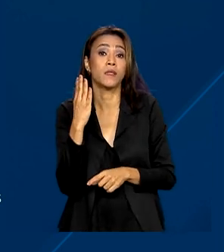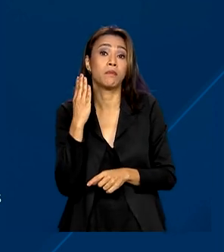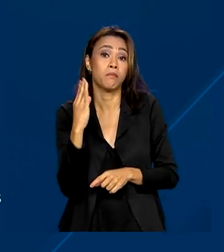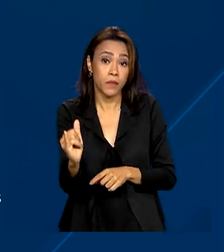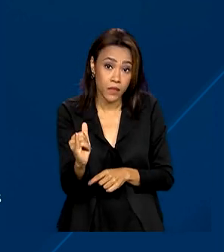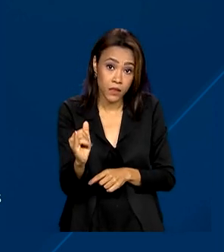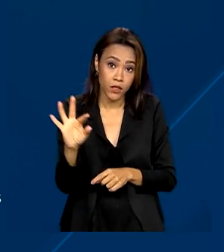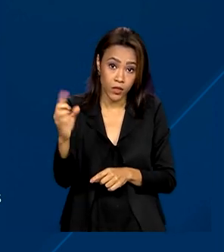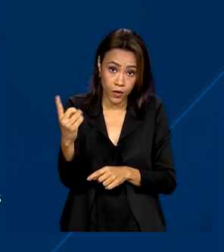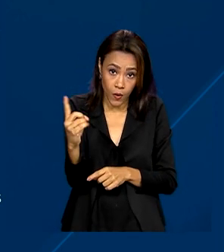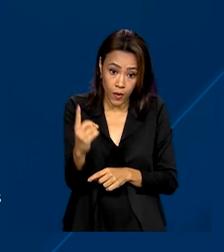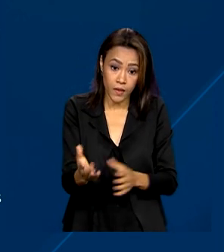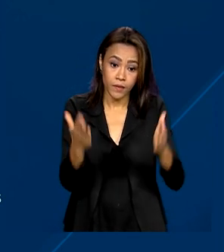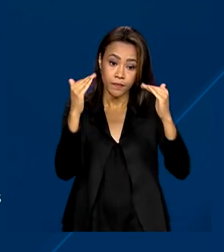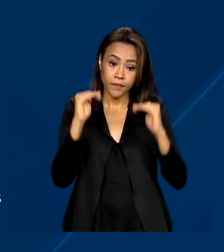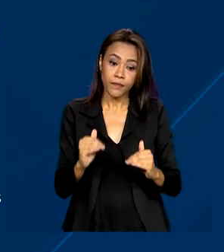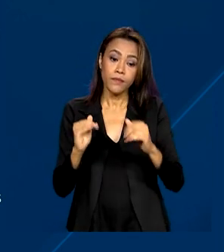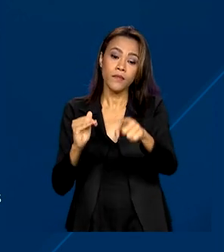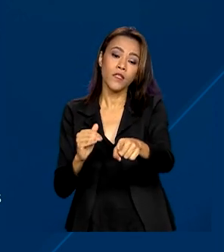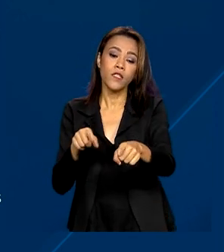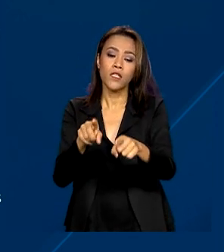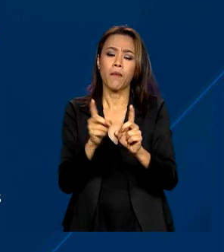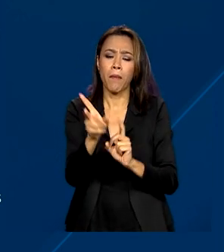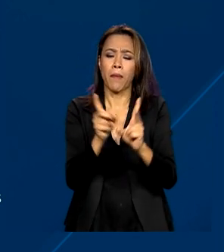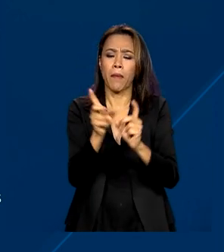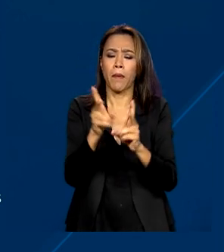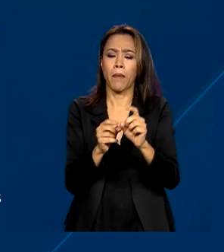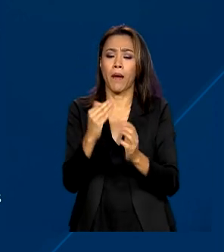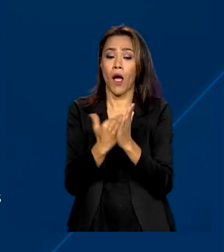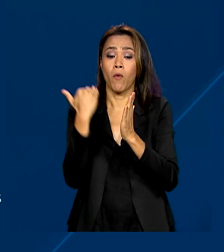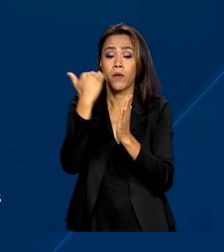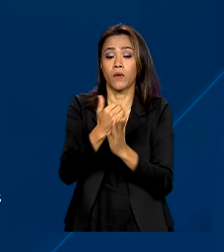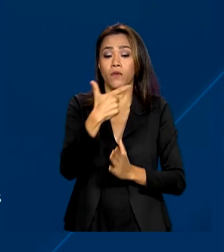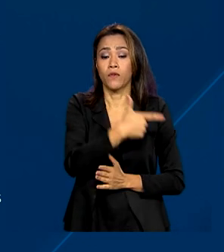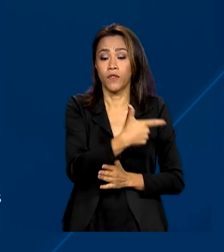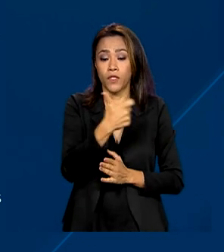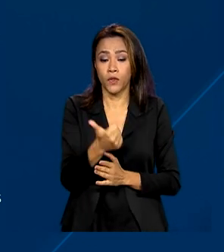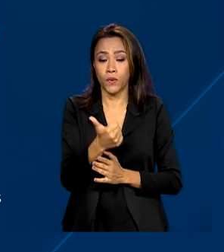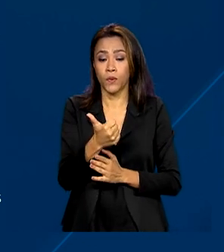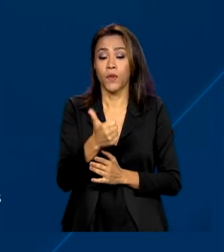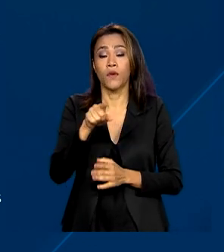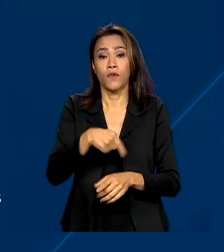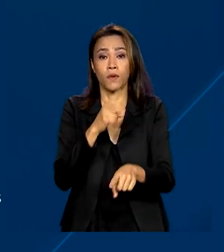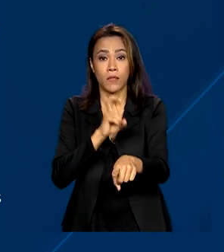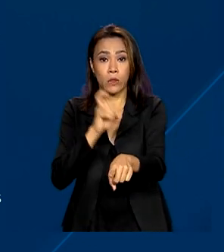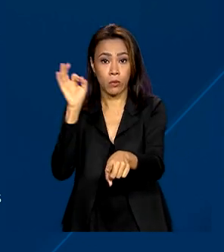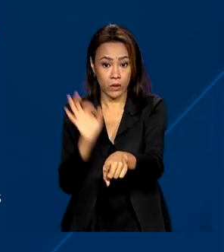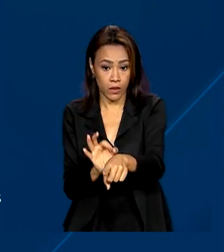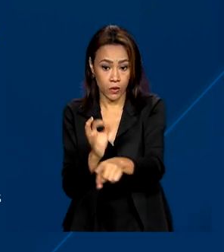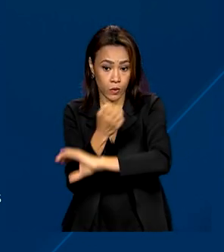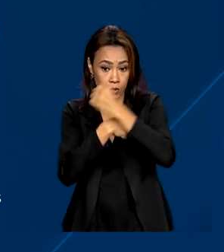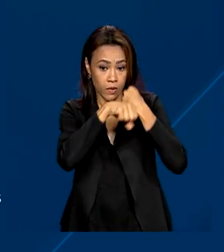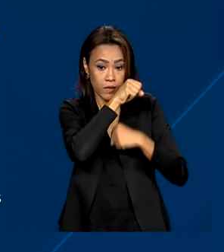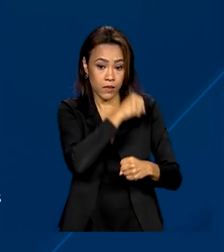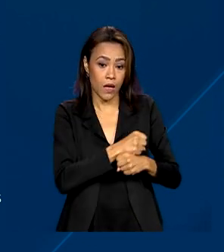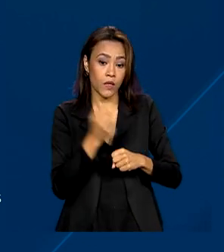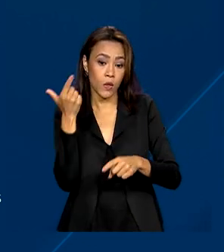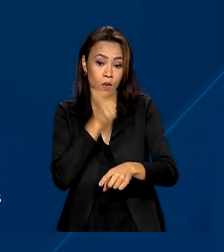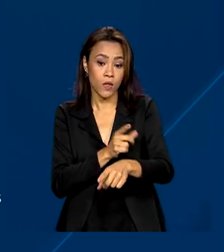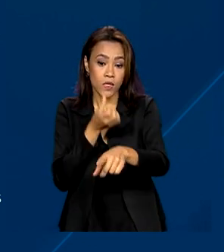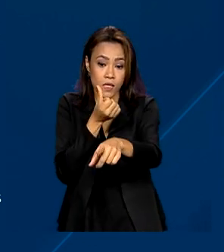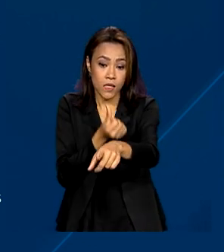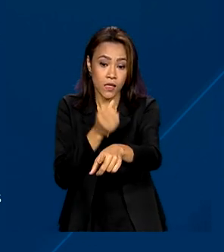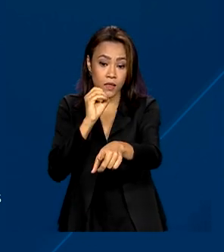de dólares. Já a corrente de comércio cresceu 21,5% no ano passado e chegou a 607